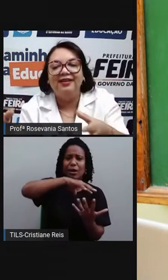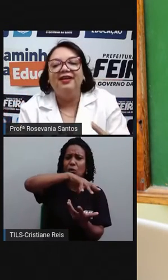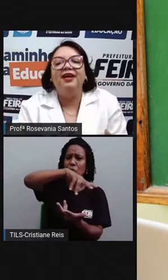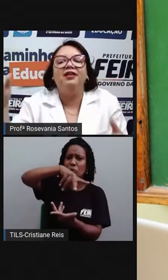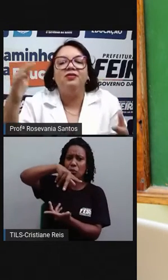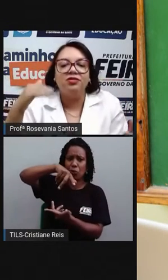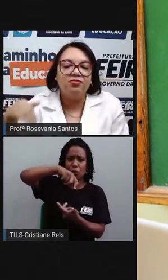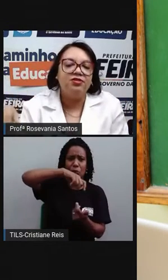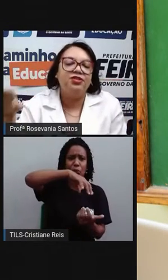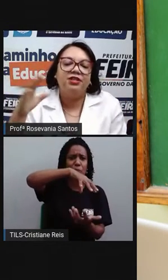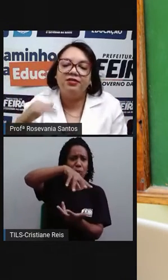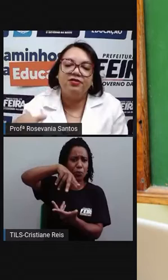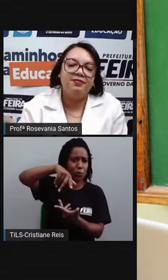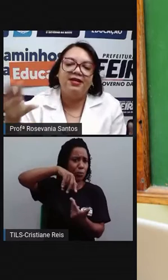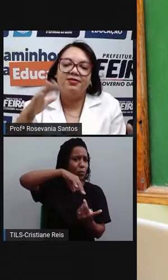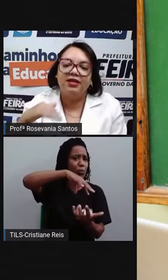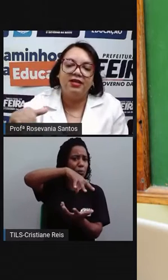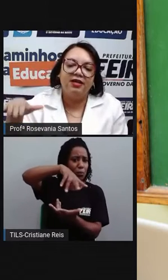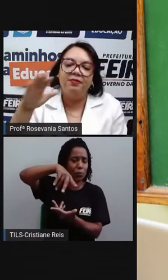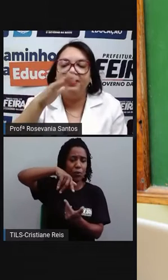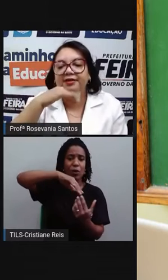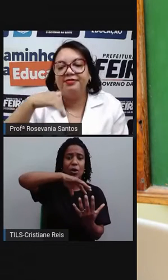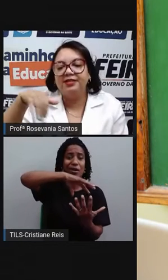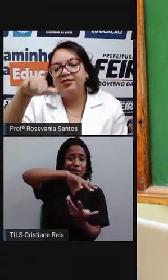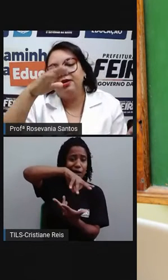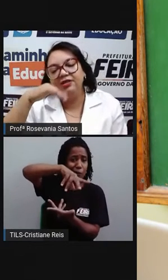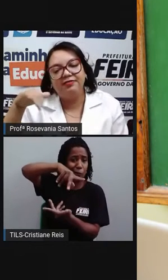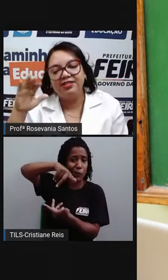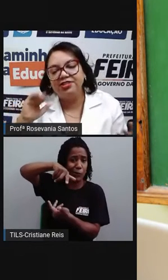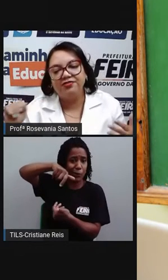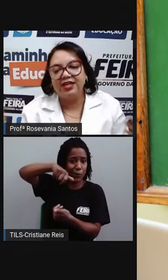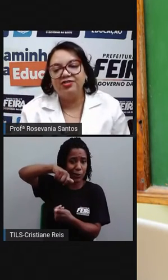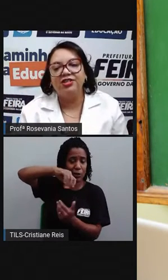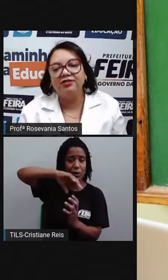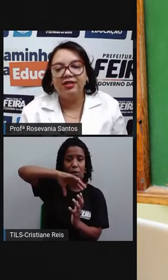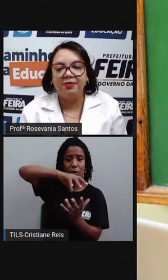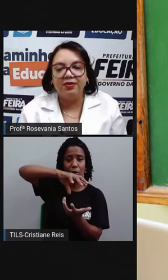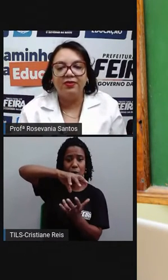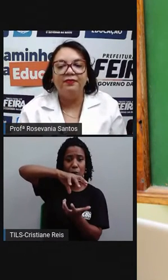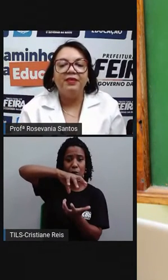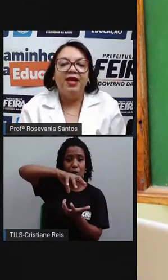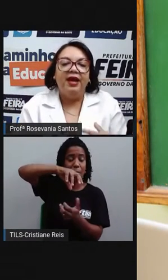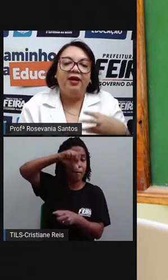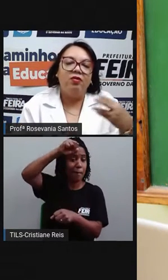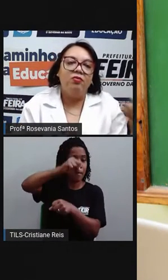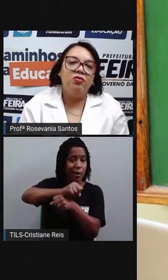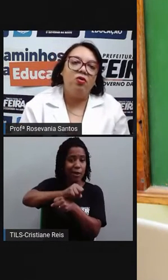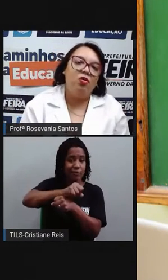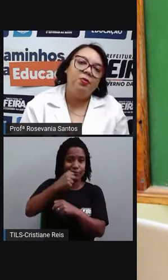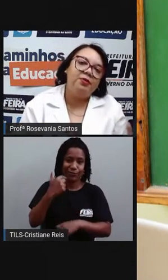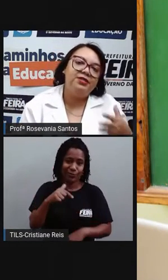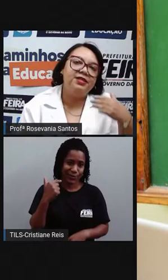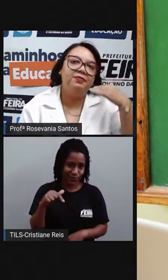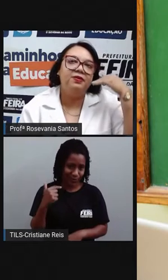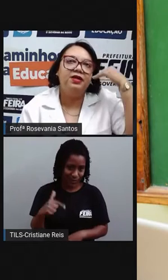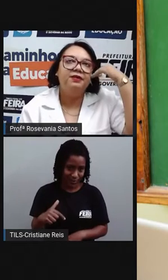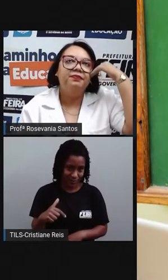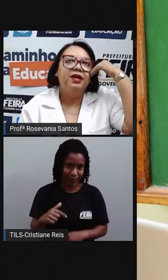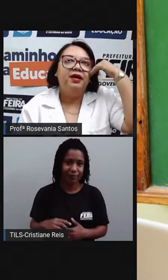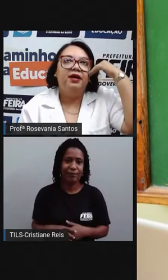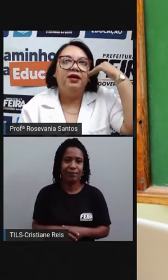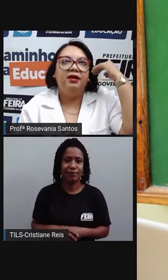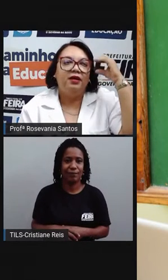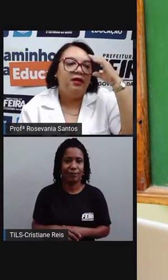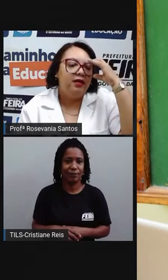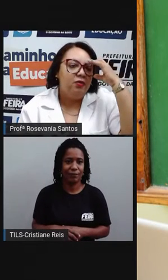que pare, ele continua girando no espaço. Aquele campo gravitacional ali faz a gente ficar girando o tempo todo. É como um corpo, por exemplo, que